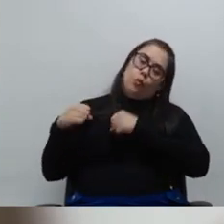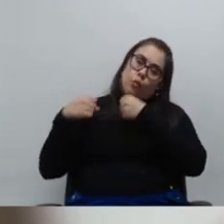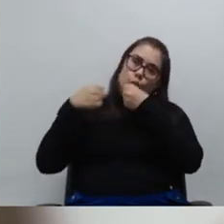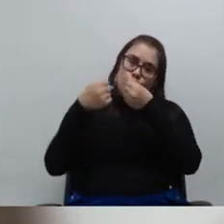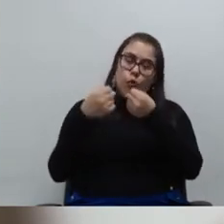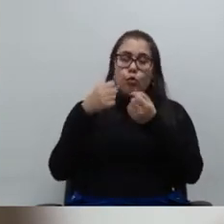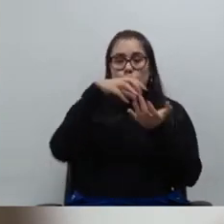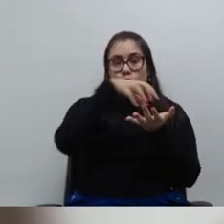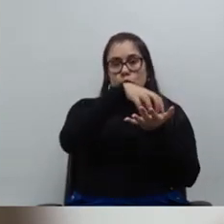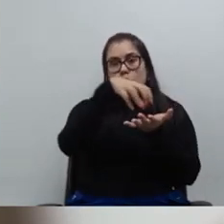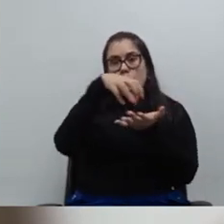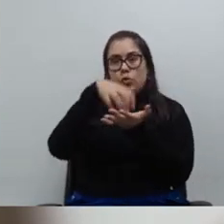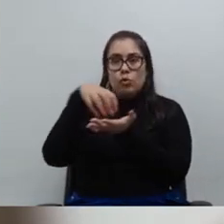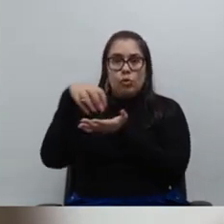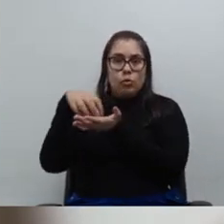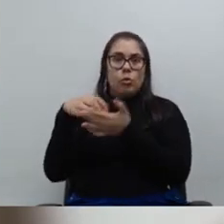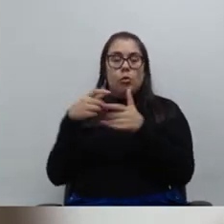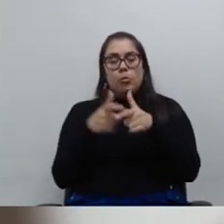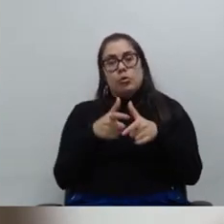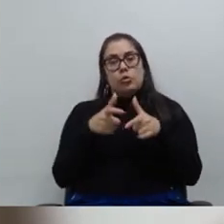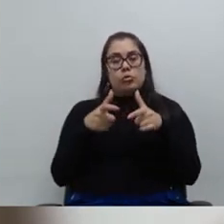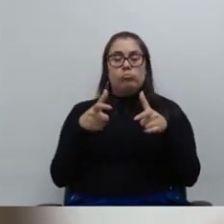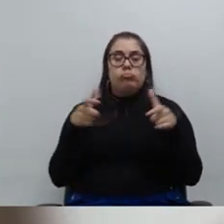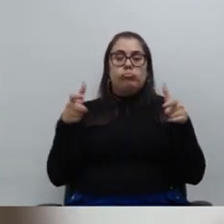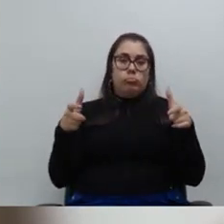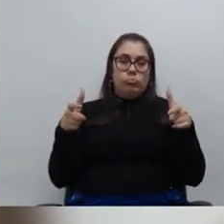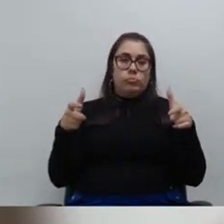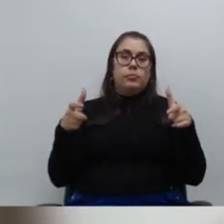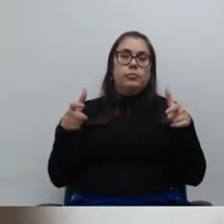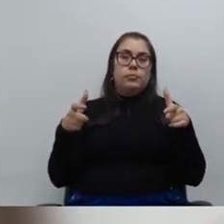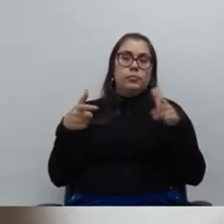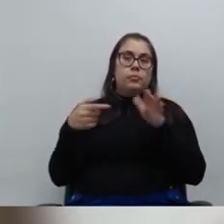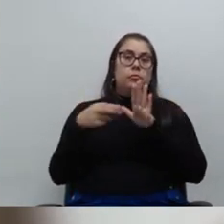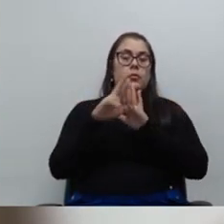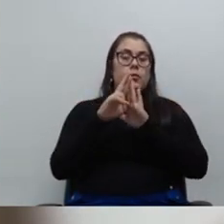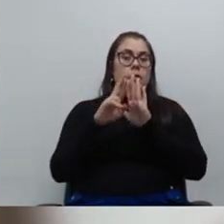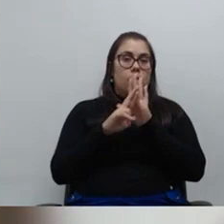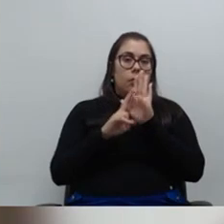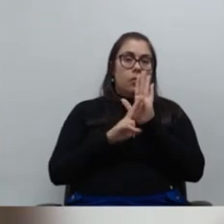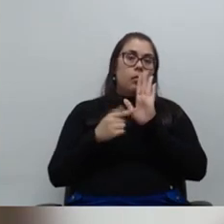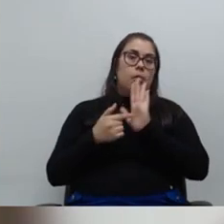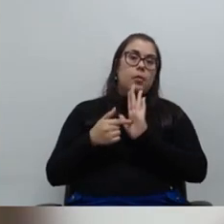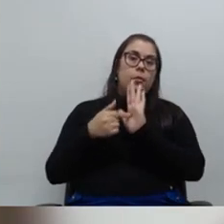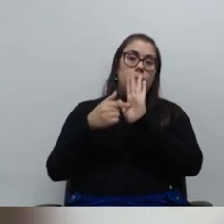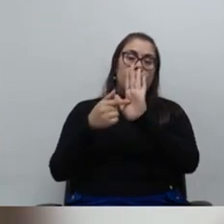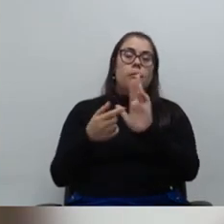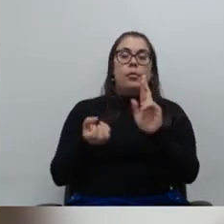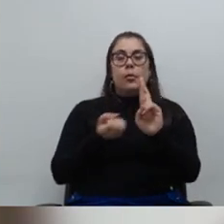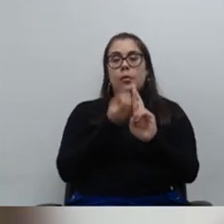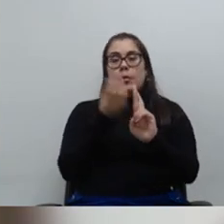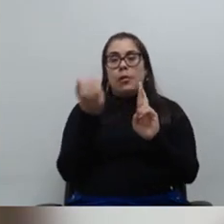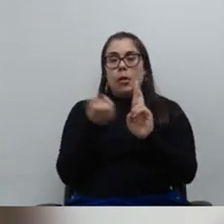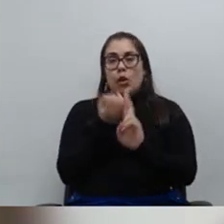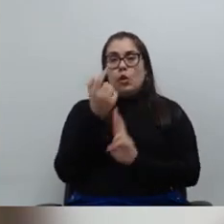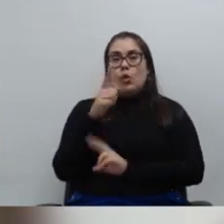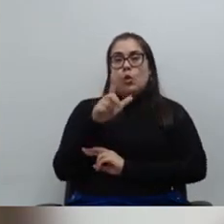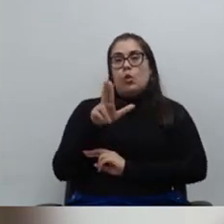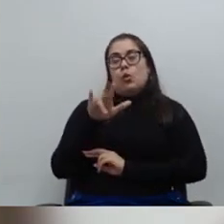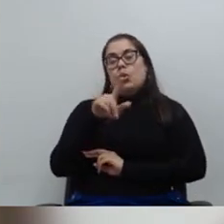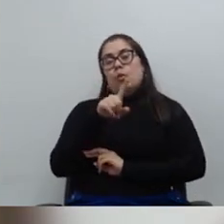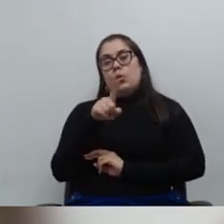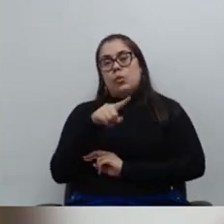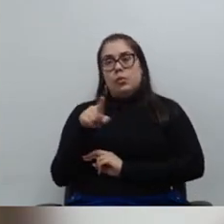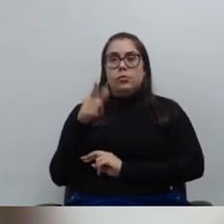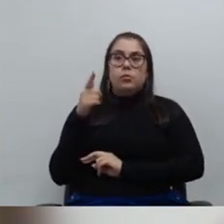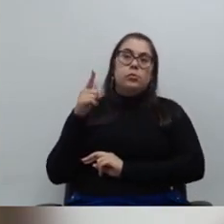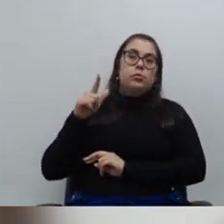unidades no nosso projeto de expansão, nos termos apresentados pelo conselheiro relator Luiz Eduardo e também trazendo outras